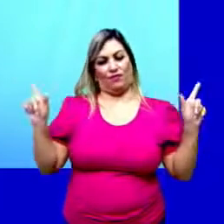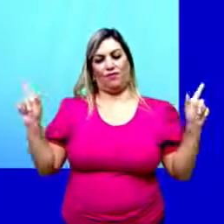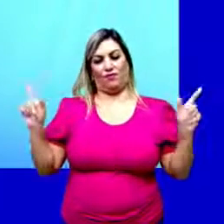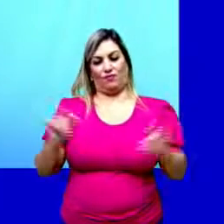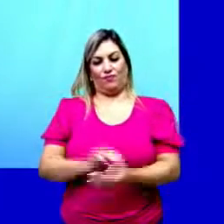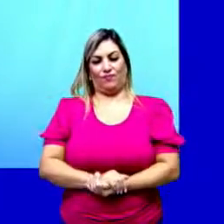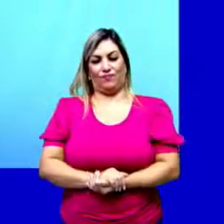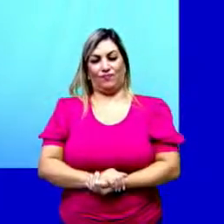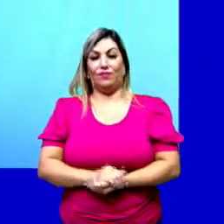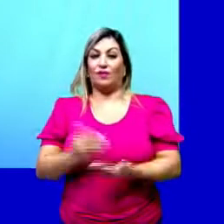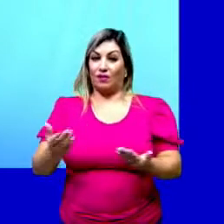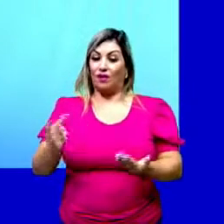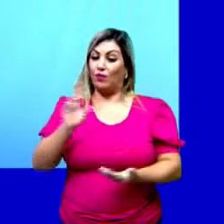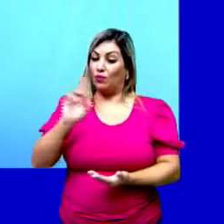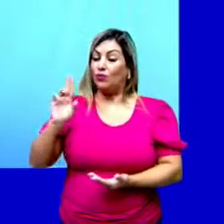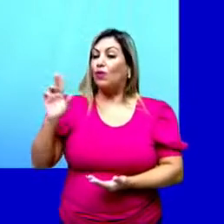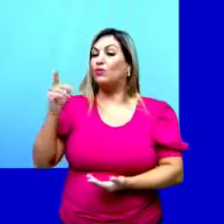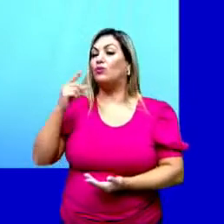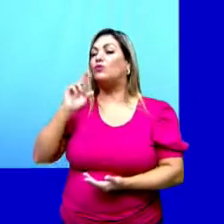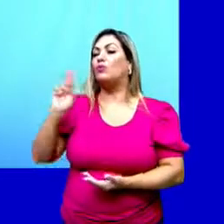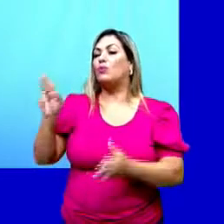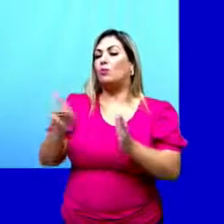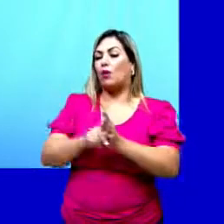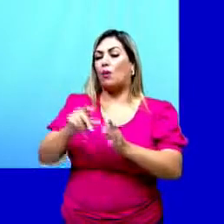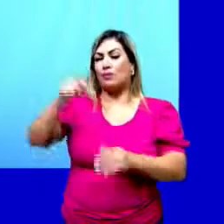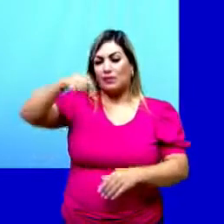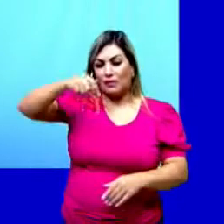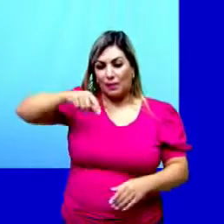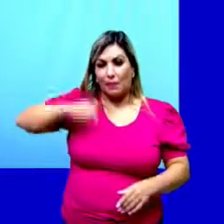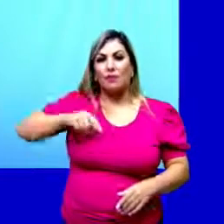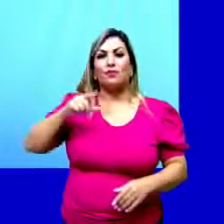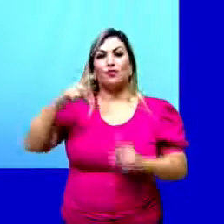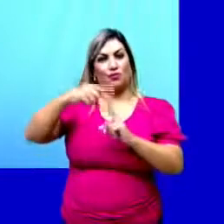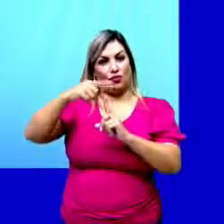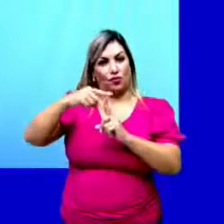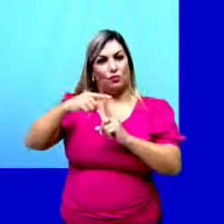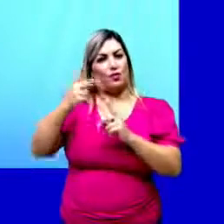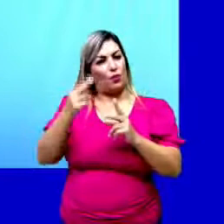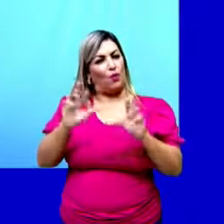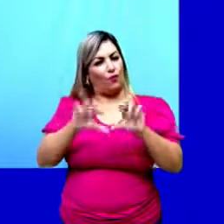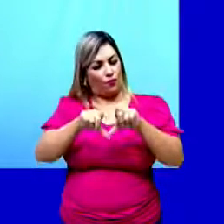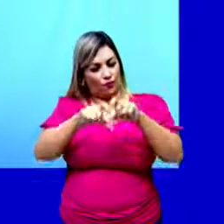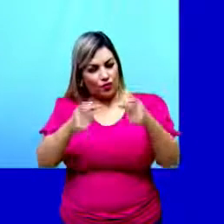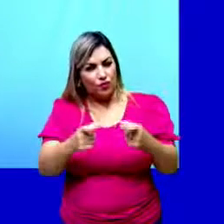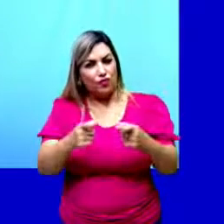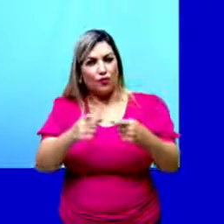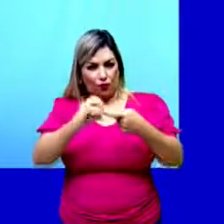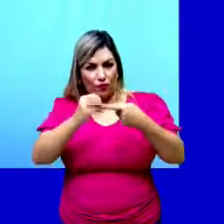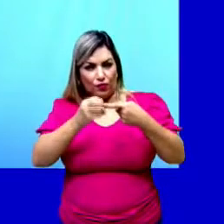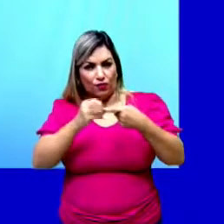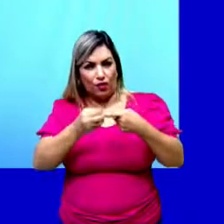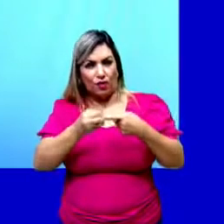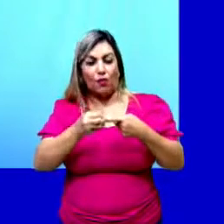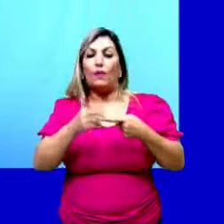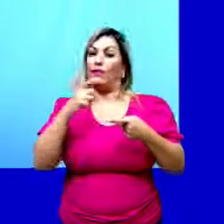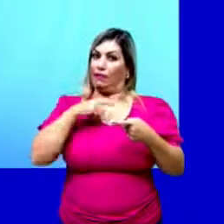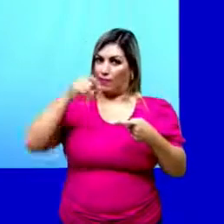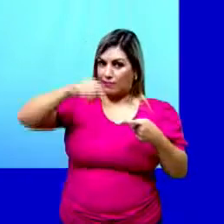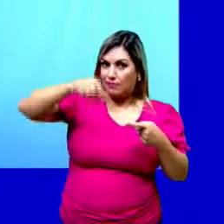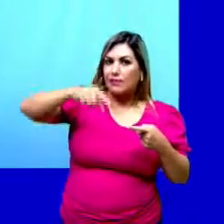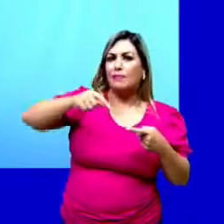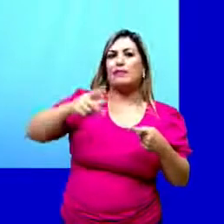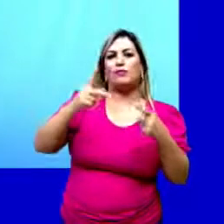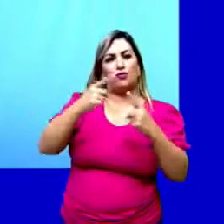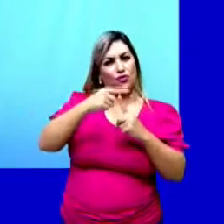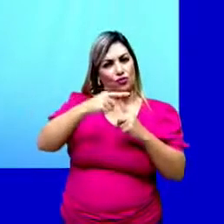divisão. Por isso, nós chamamos de sementes que são do tipo do feijão, de plantas, né? No caso, que tem sementes do tipo